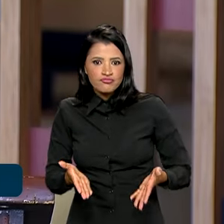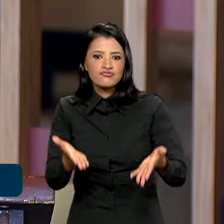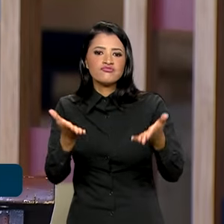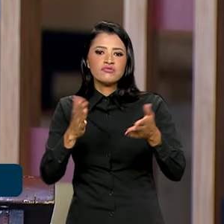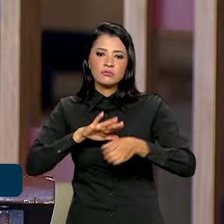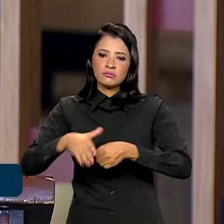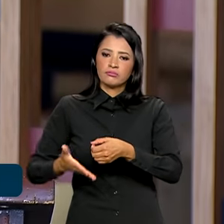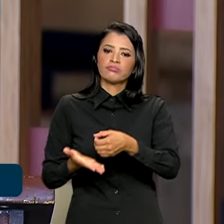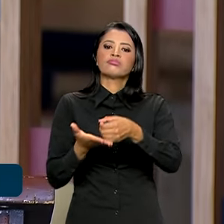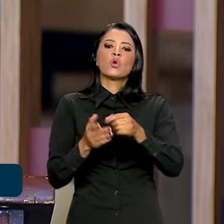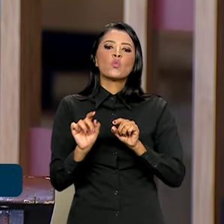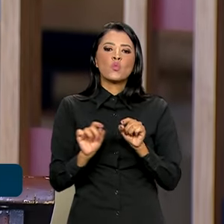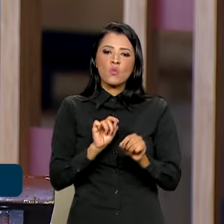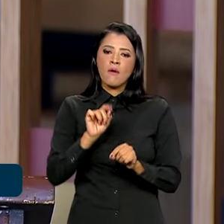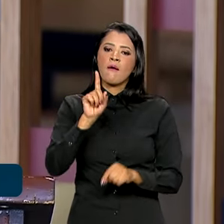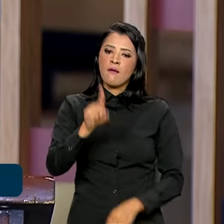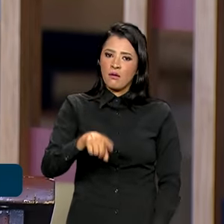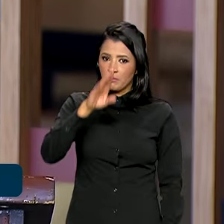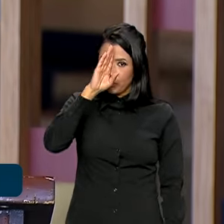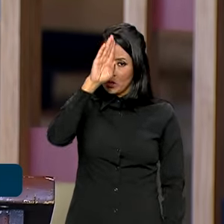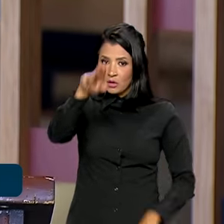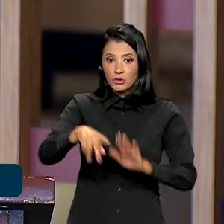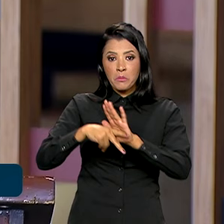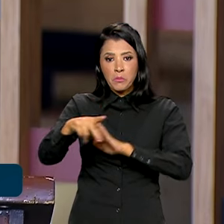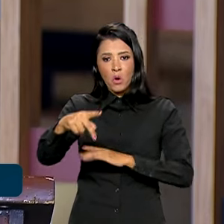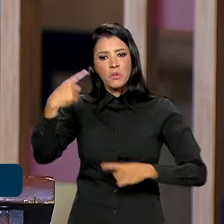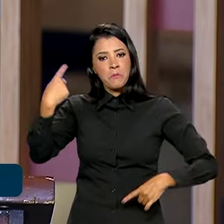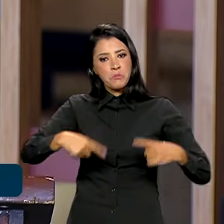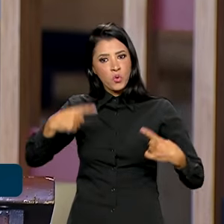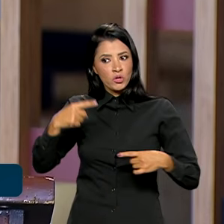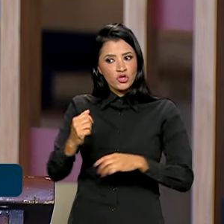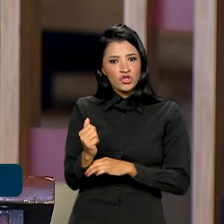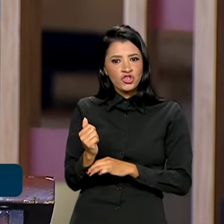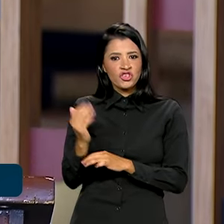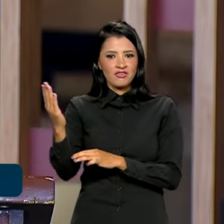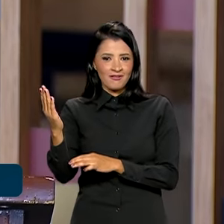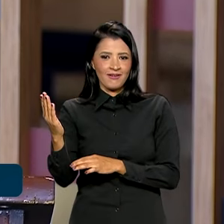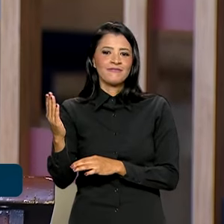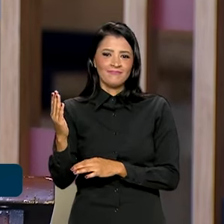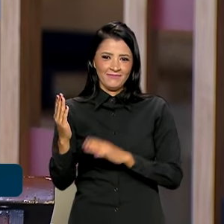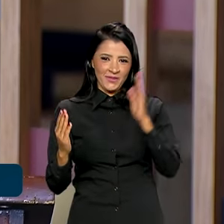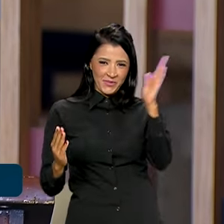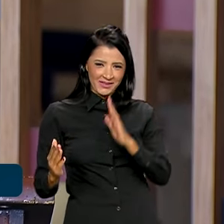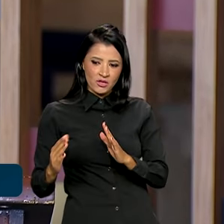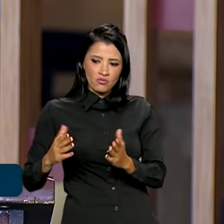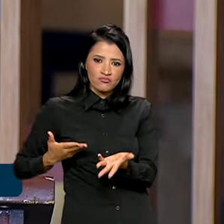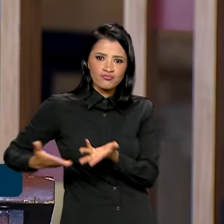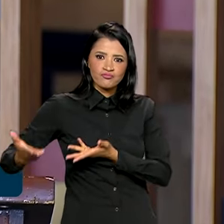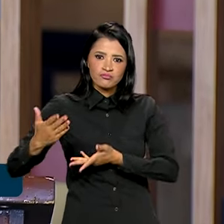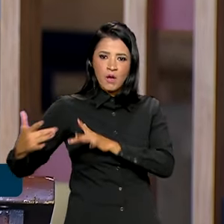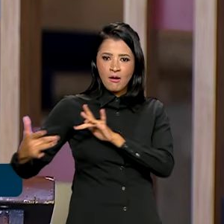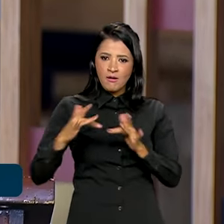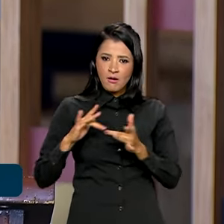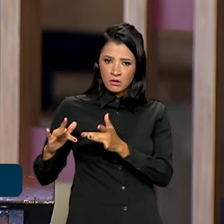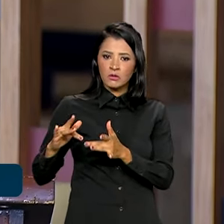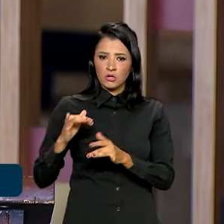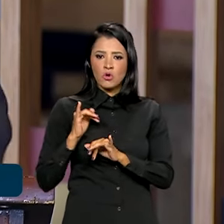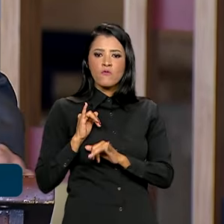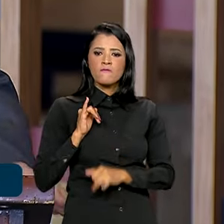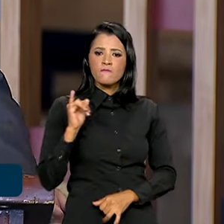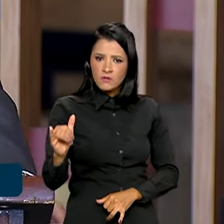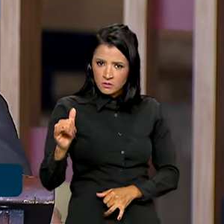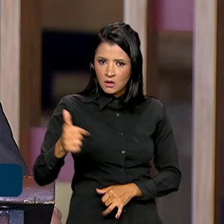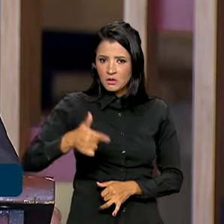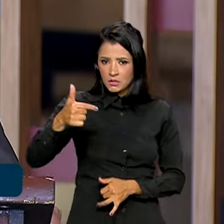sustentável é prioridade da política externa brasileira e manifestei à vice-secretária